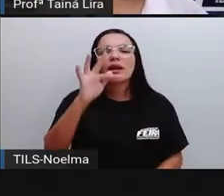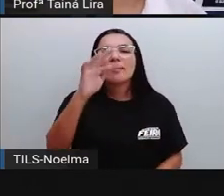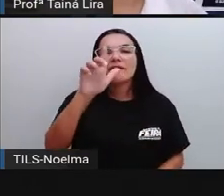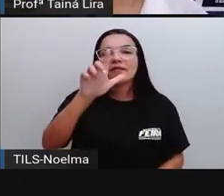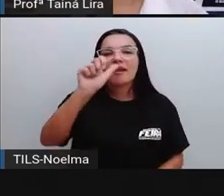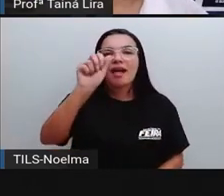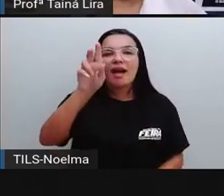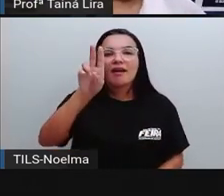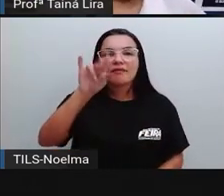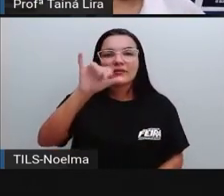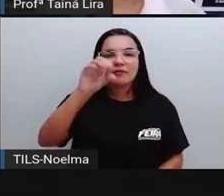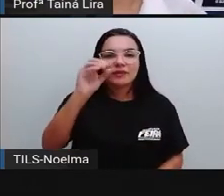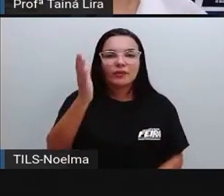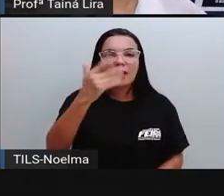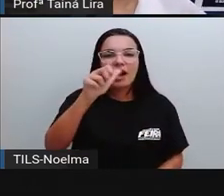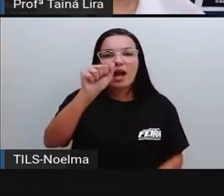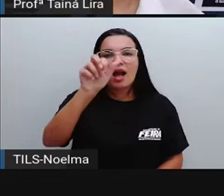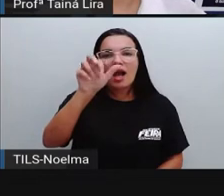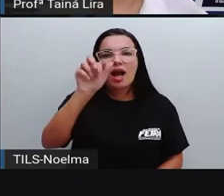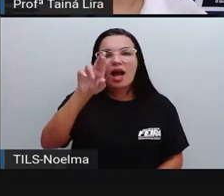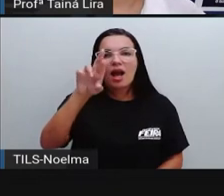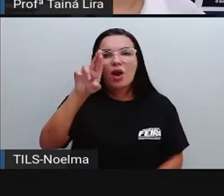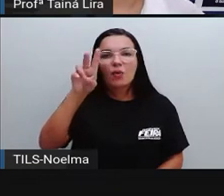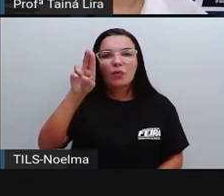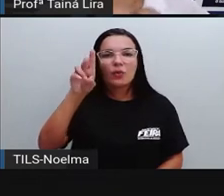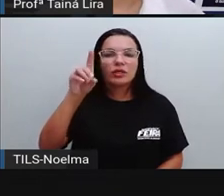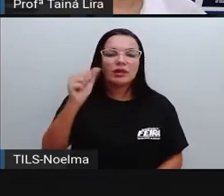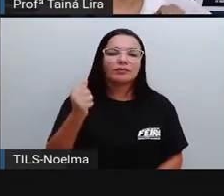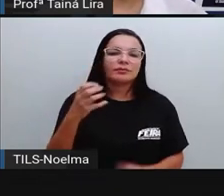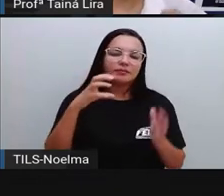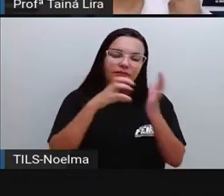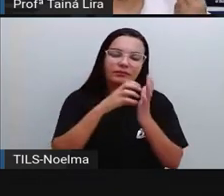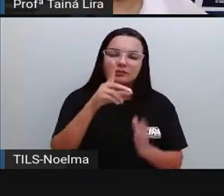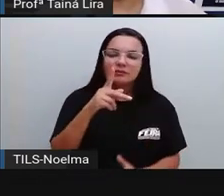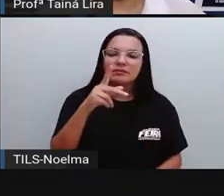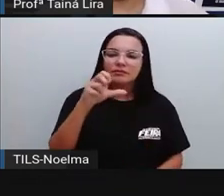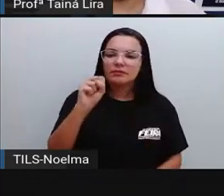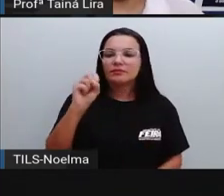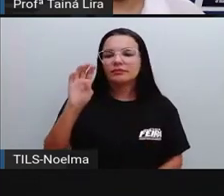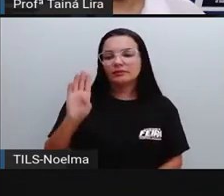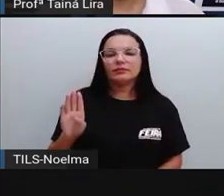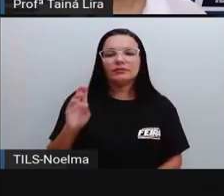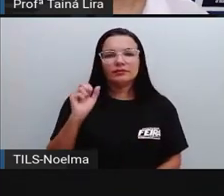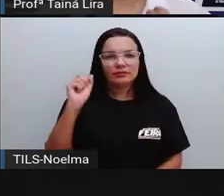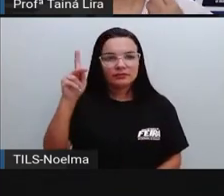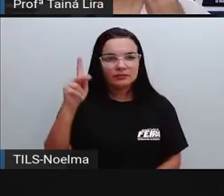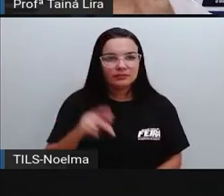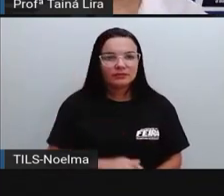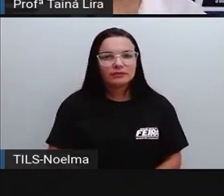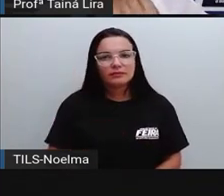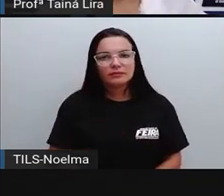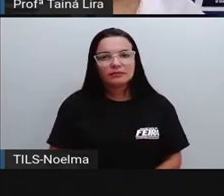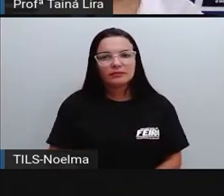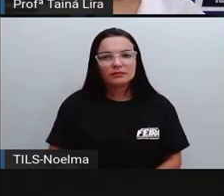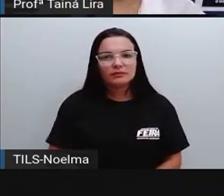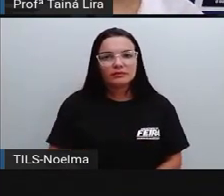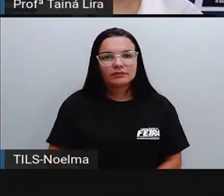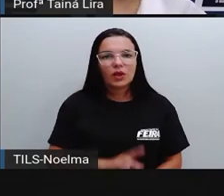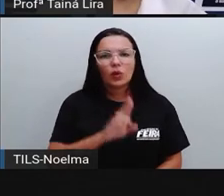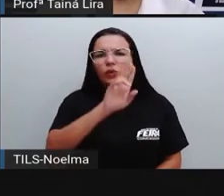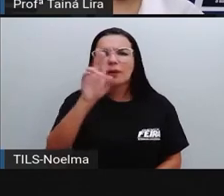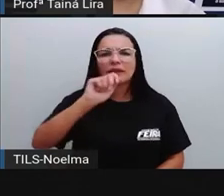Flávio Arruda Moraes, é do Partido PSB, tá bom? E aí, o nome